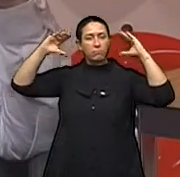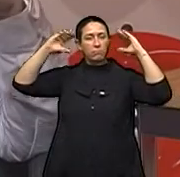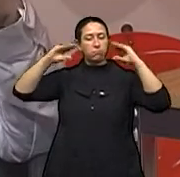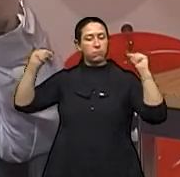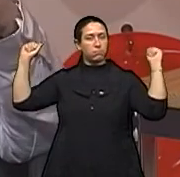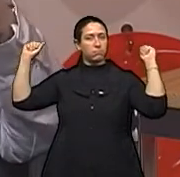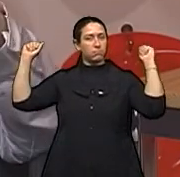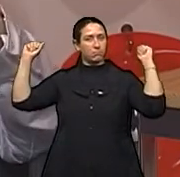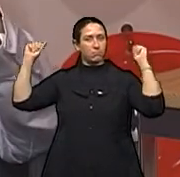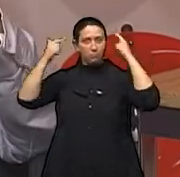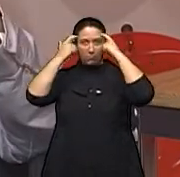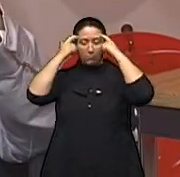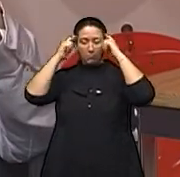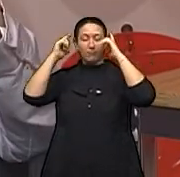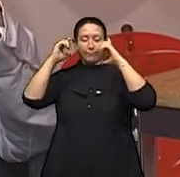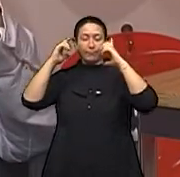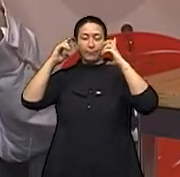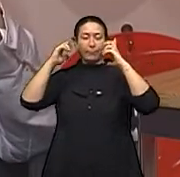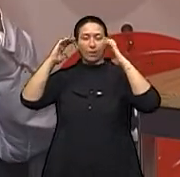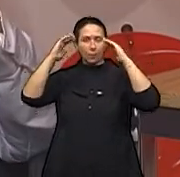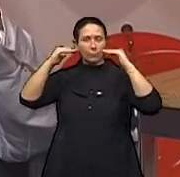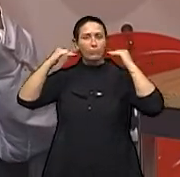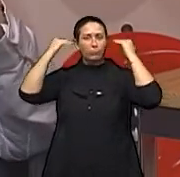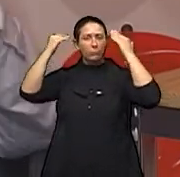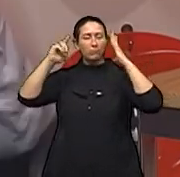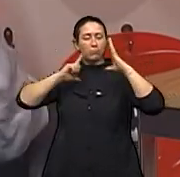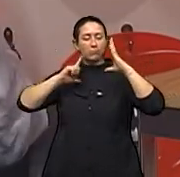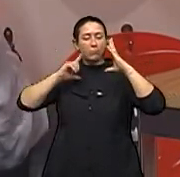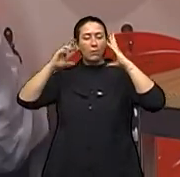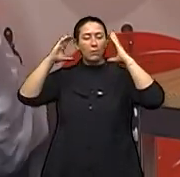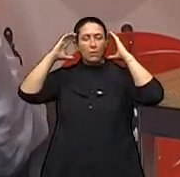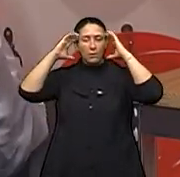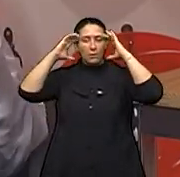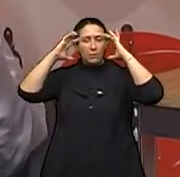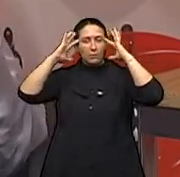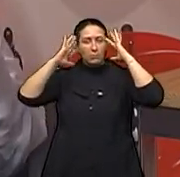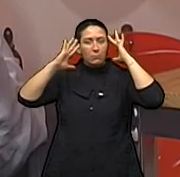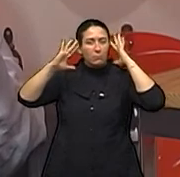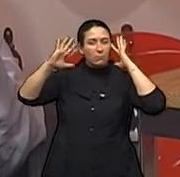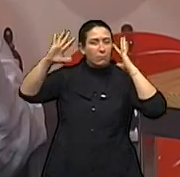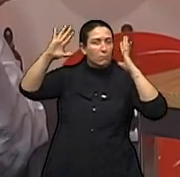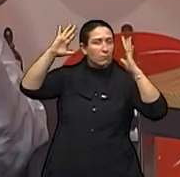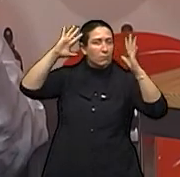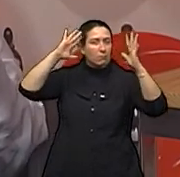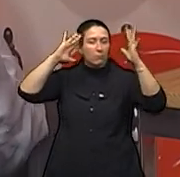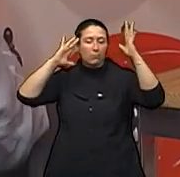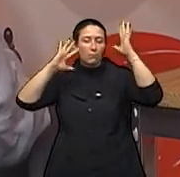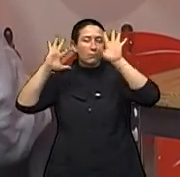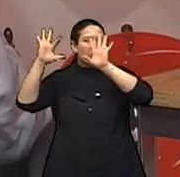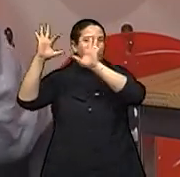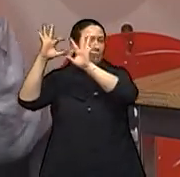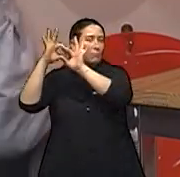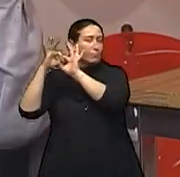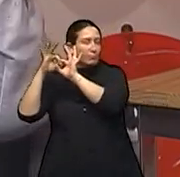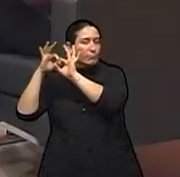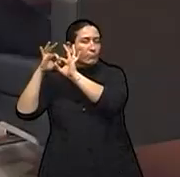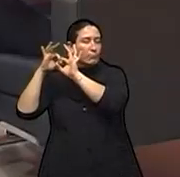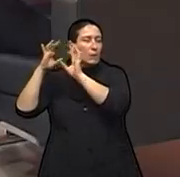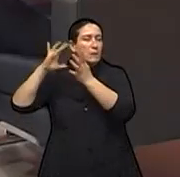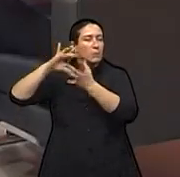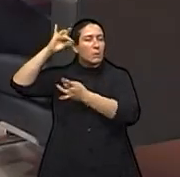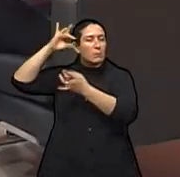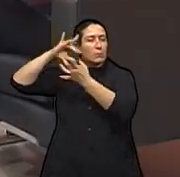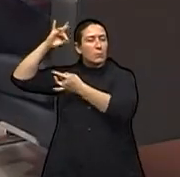eleva o seu nível vibracional, onde ela se conecta com os seus mentores. Ou seja, ficou disponível. Ela,